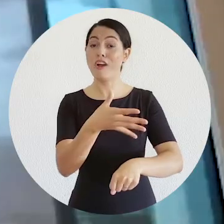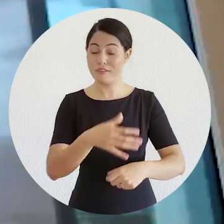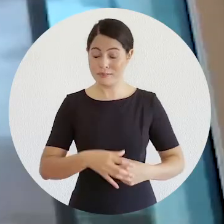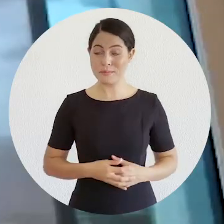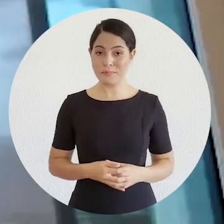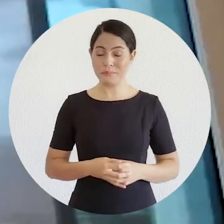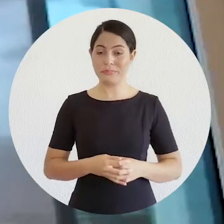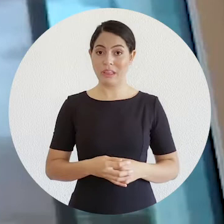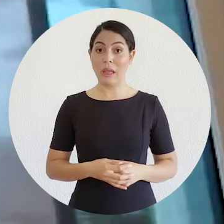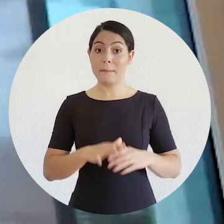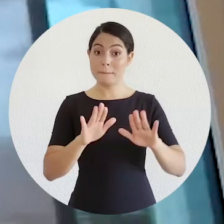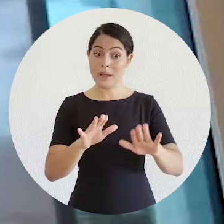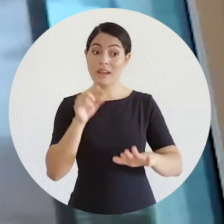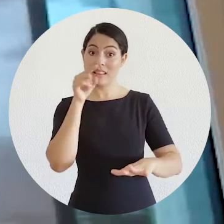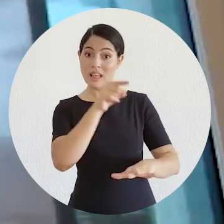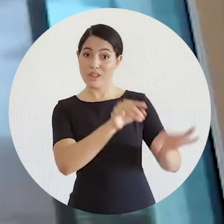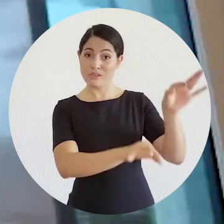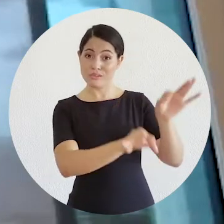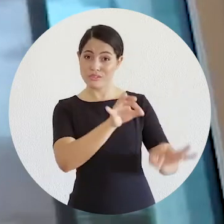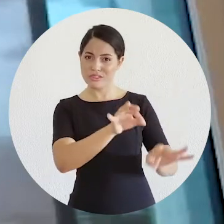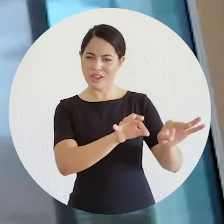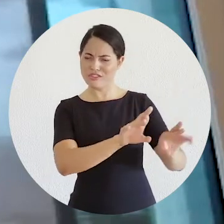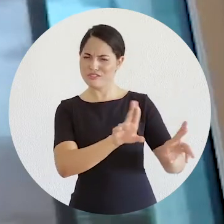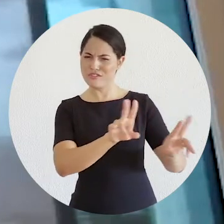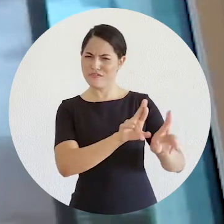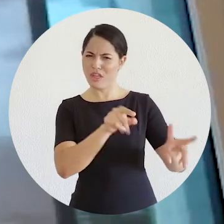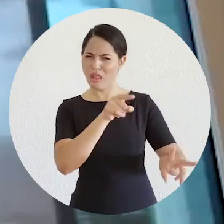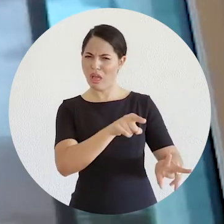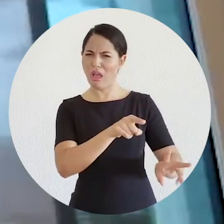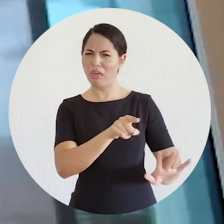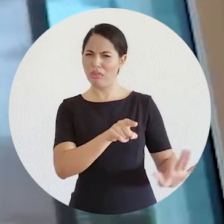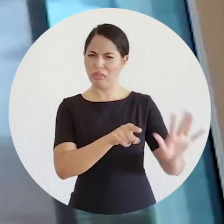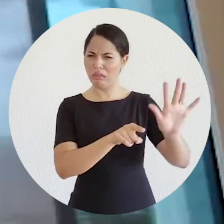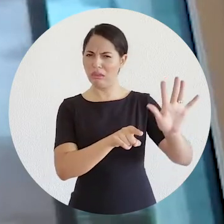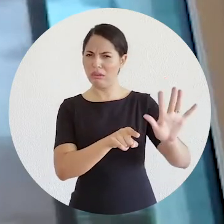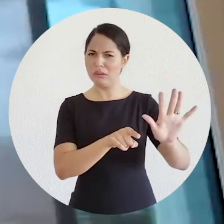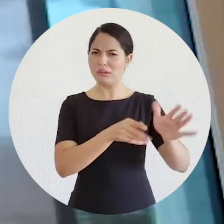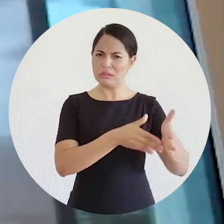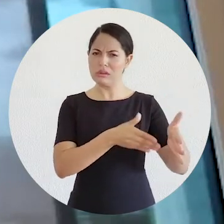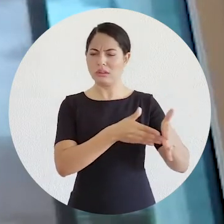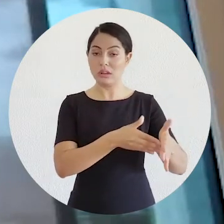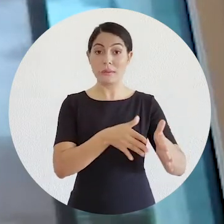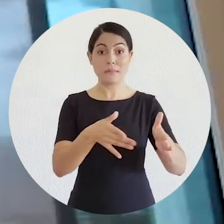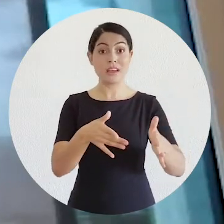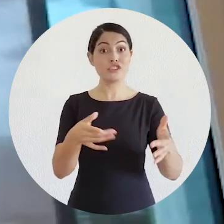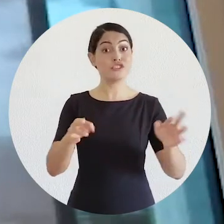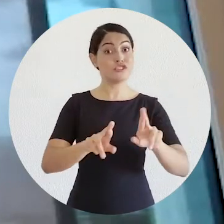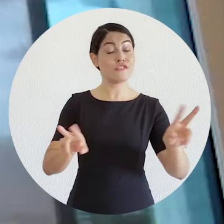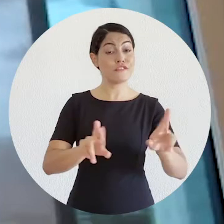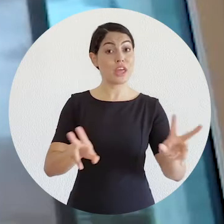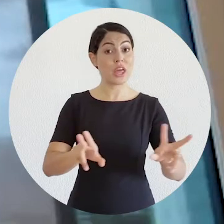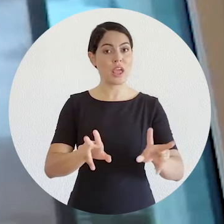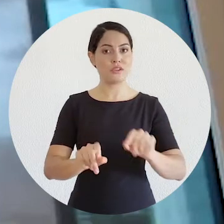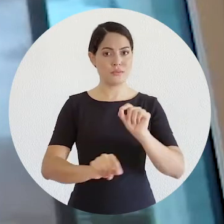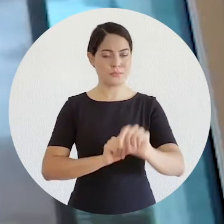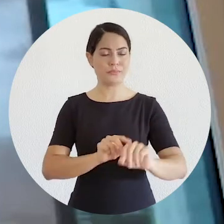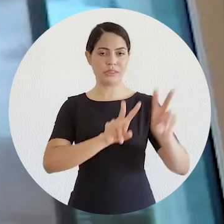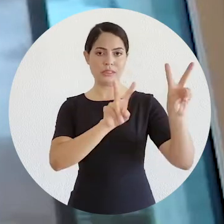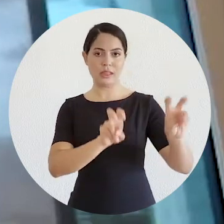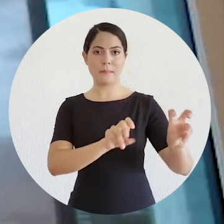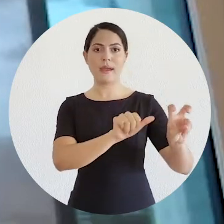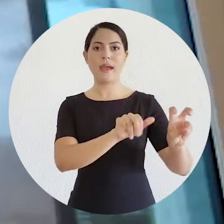Ao contrário da arbitragem, a mediação é